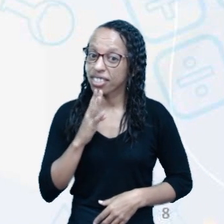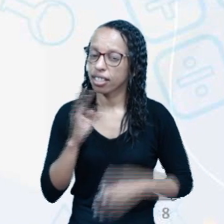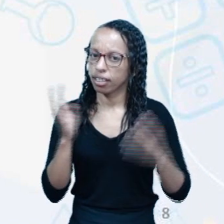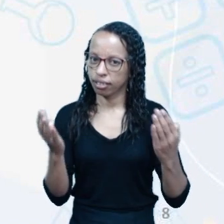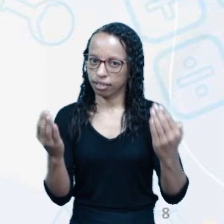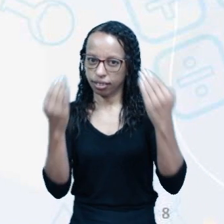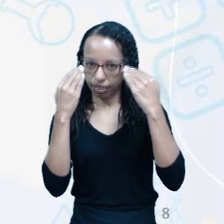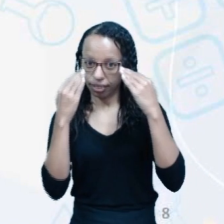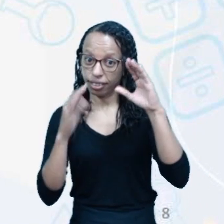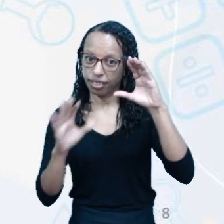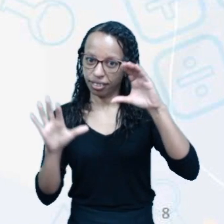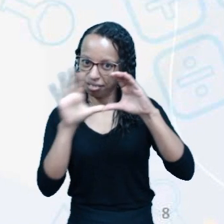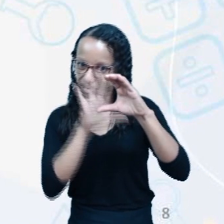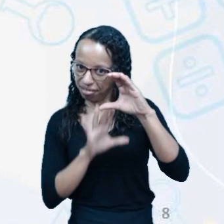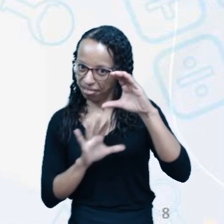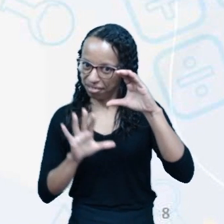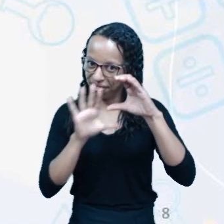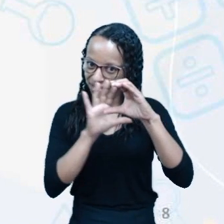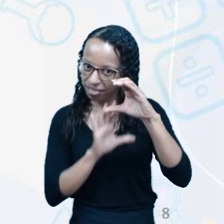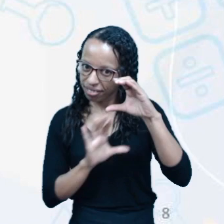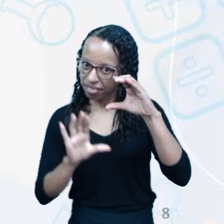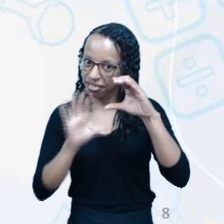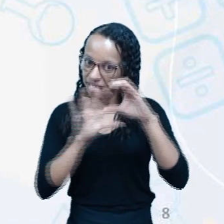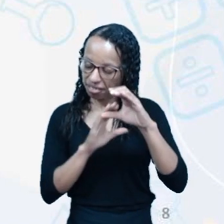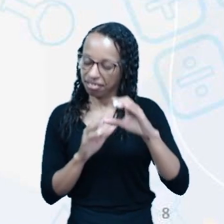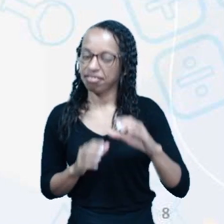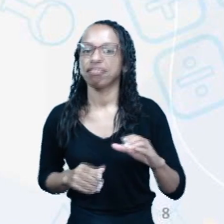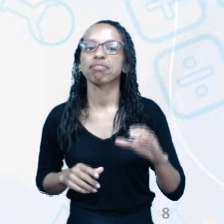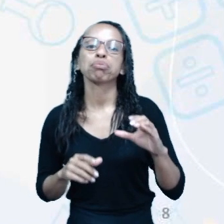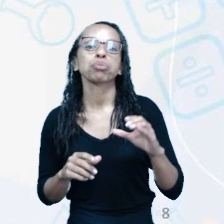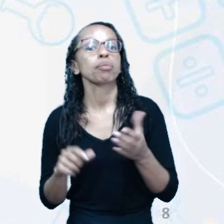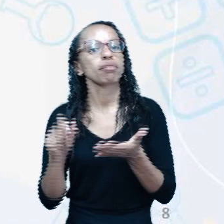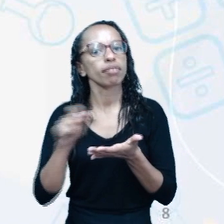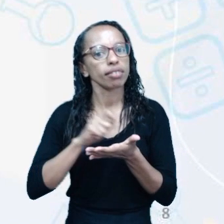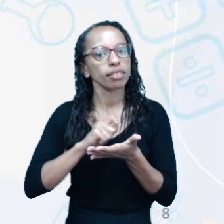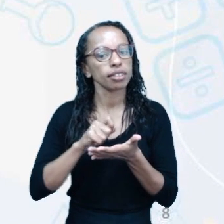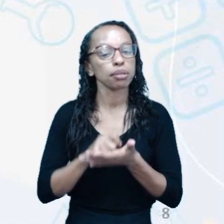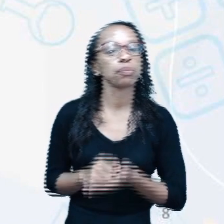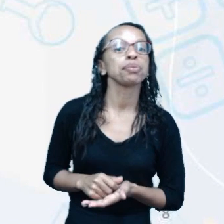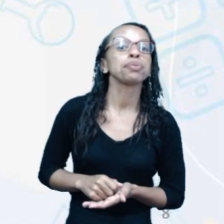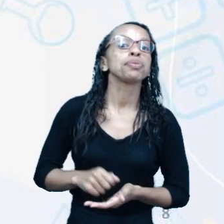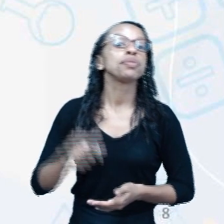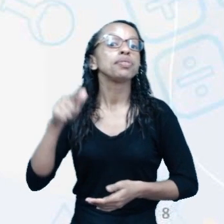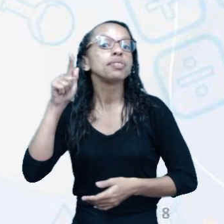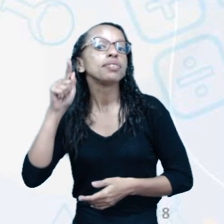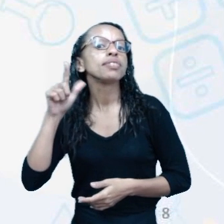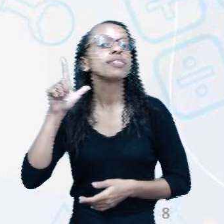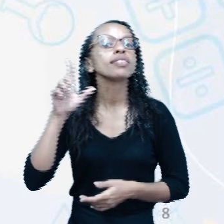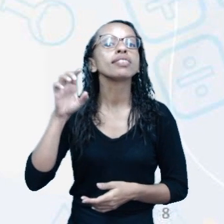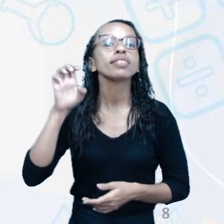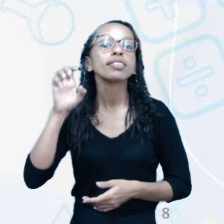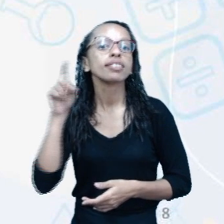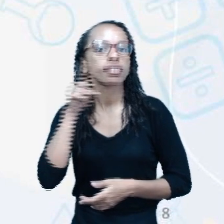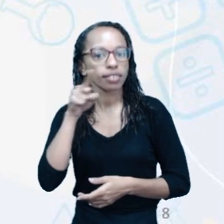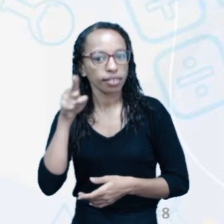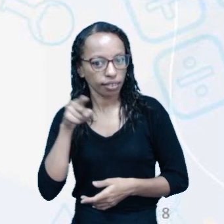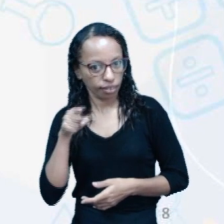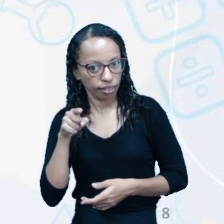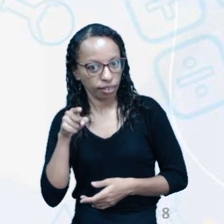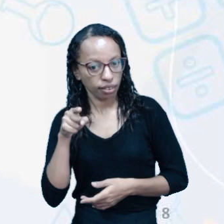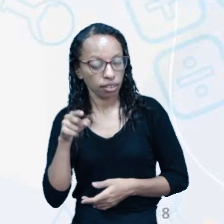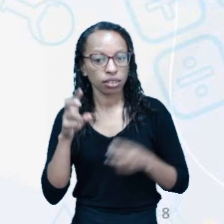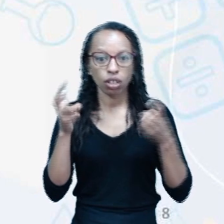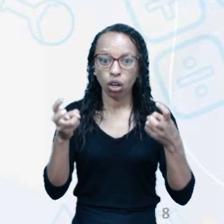atenção aqui na tela novamente. Nós temos uma charge escrita por Gleis. Observe que nós não temos a